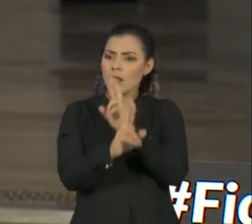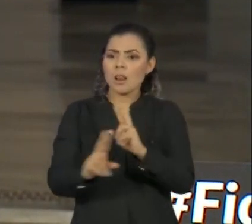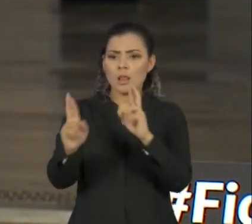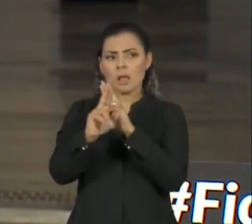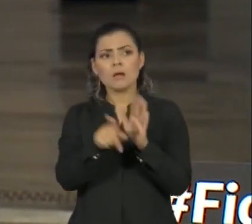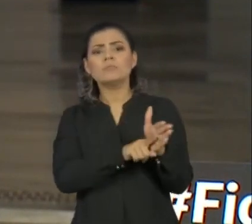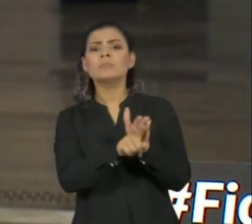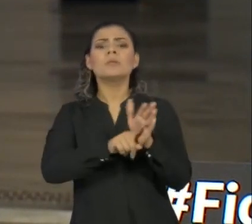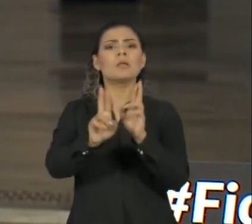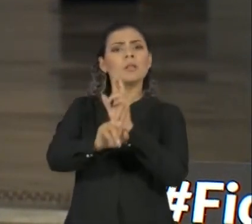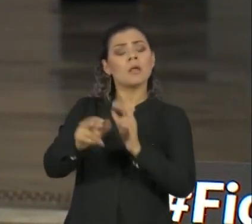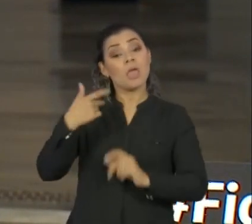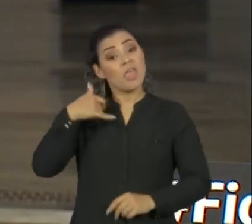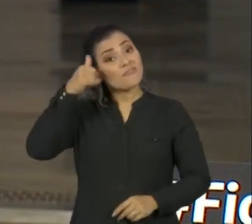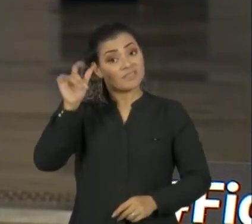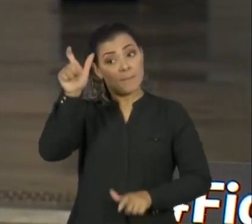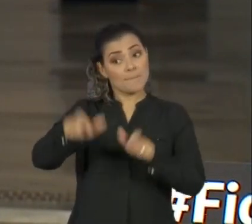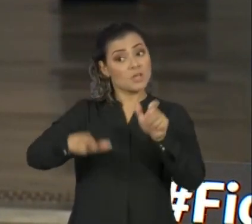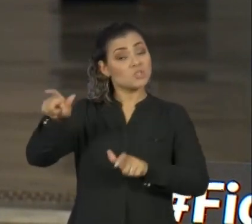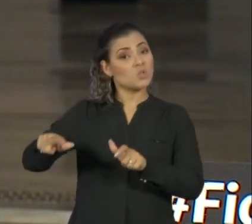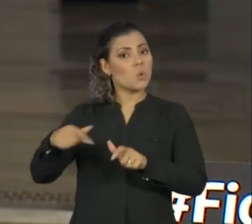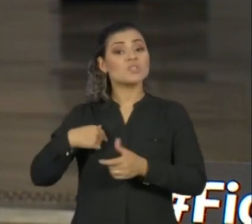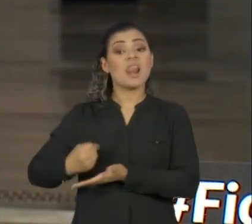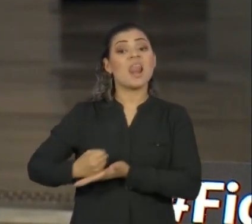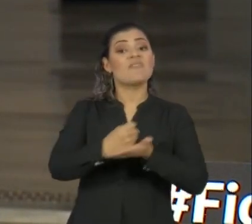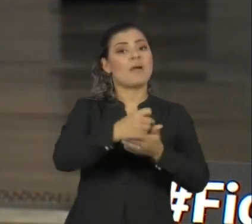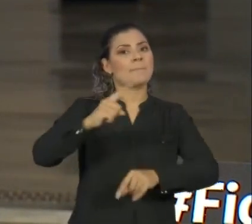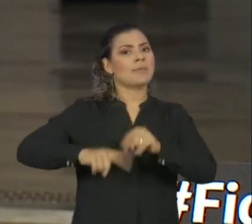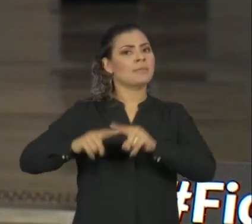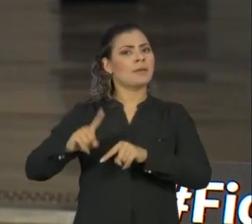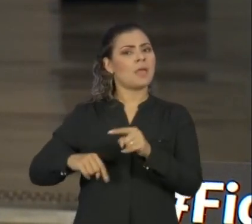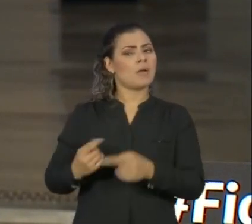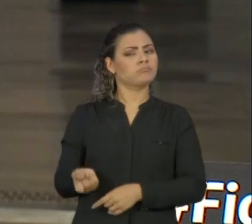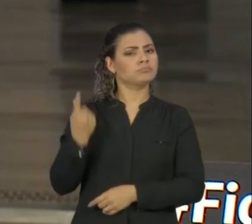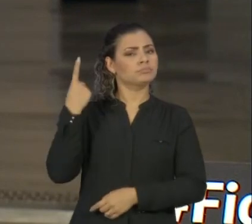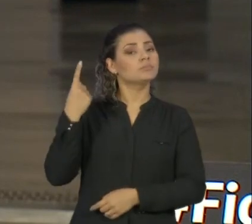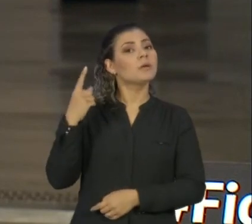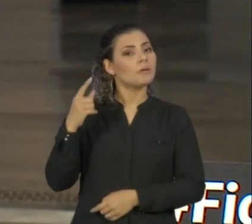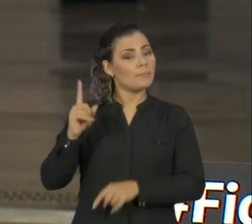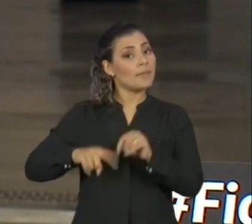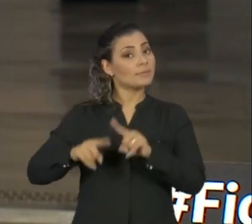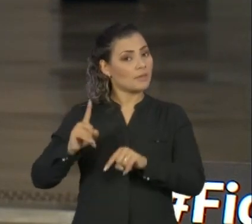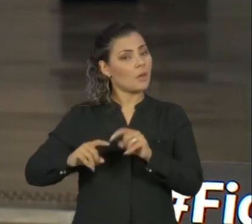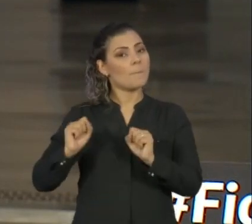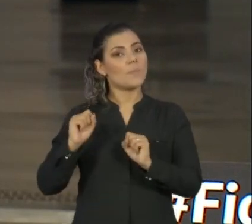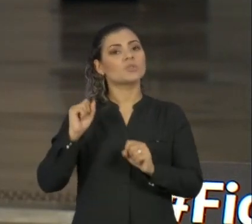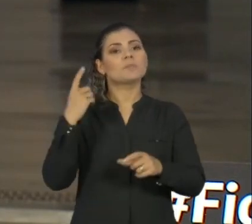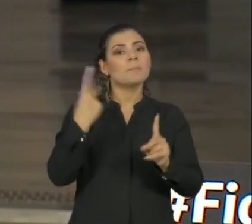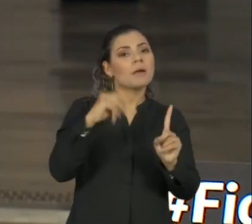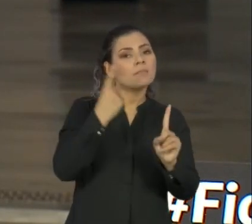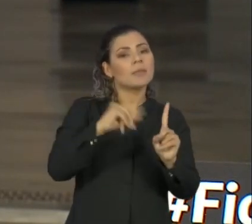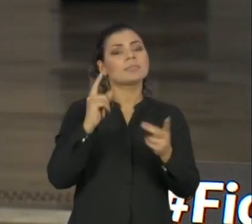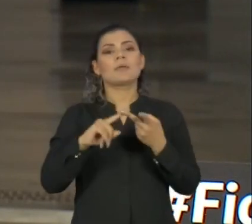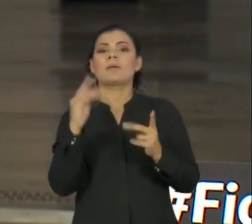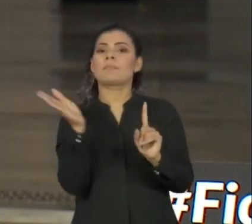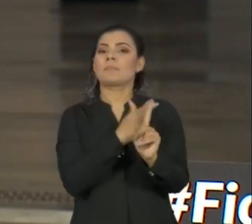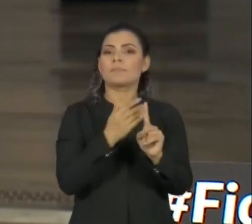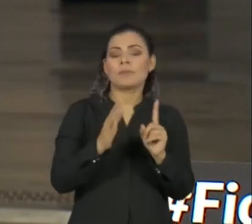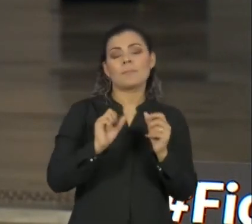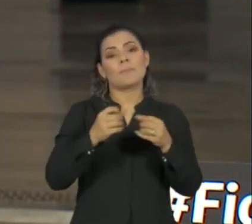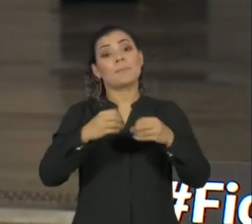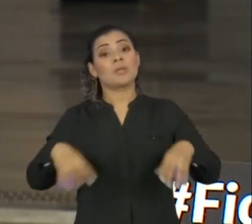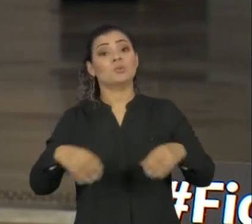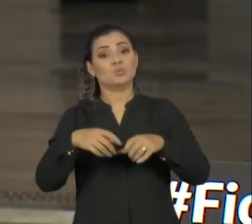para impedir que pessoas levem ao local da manifestação objetos que possam causar